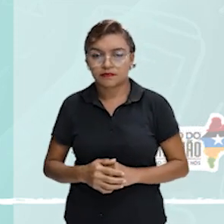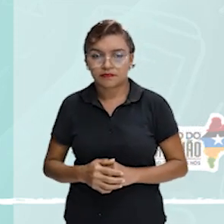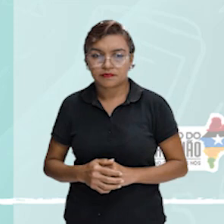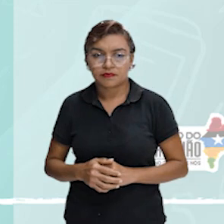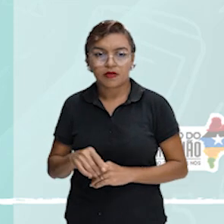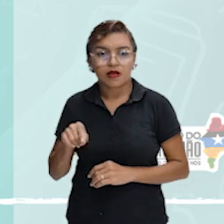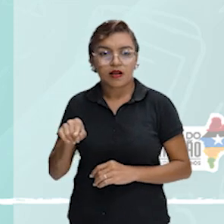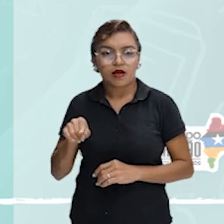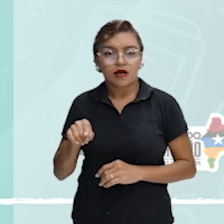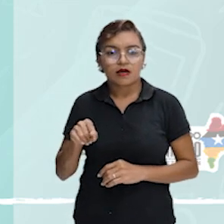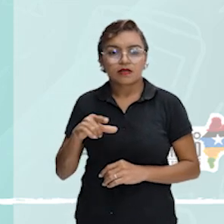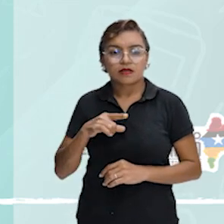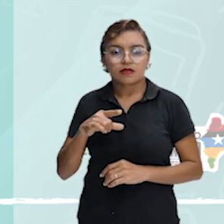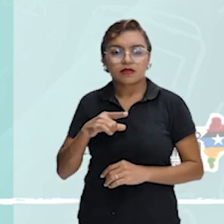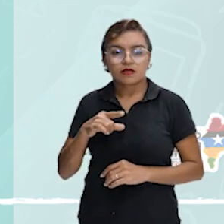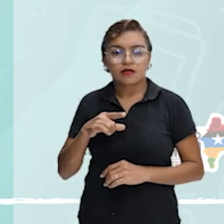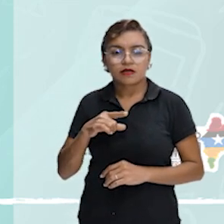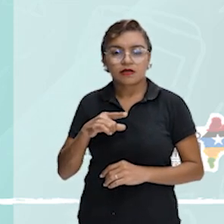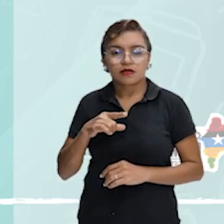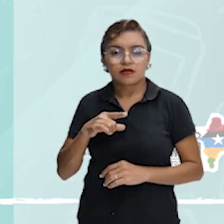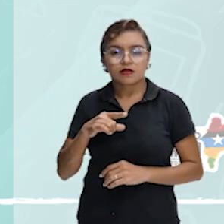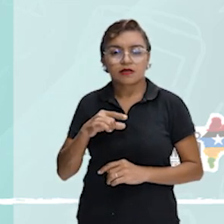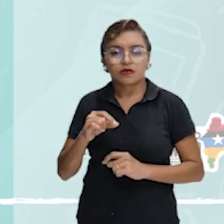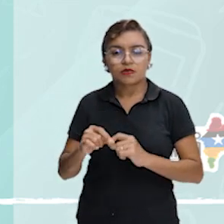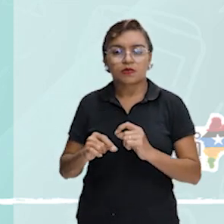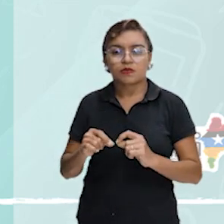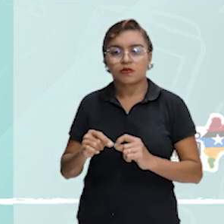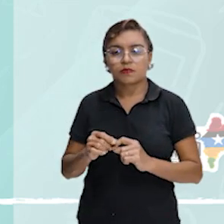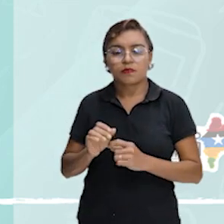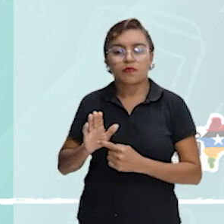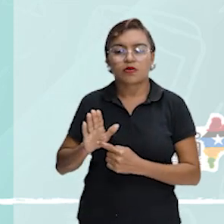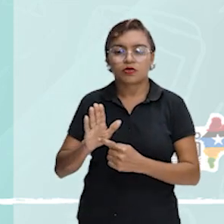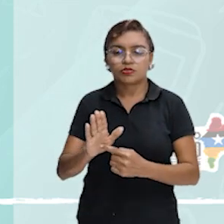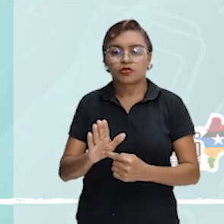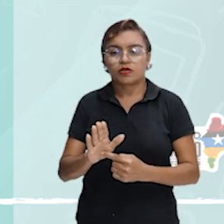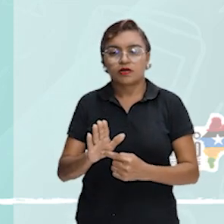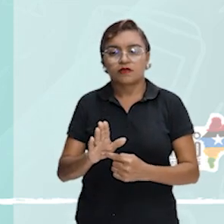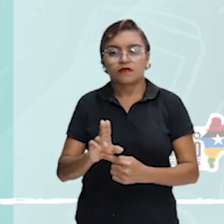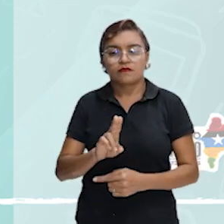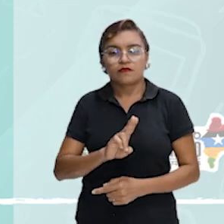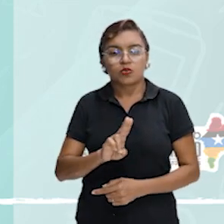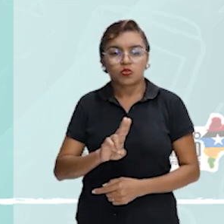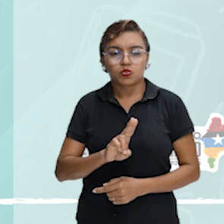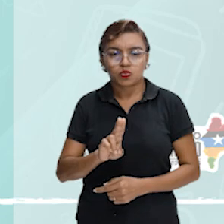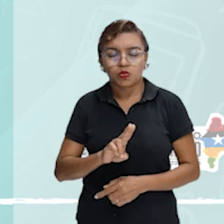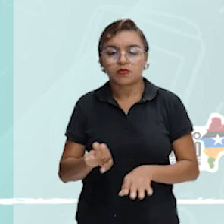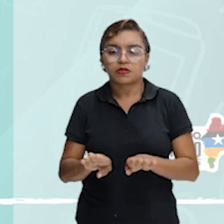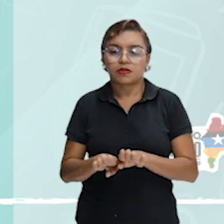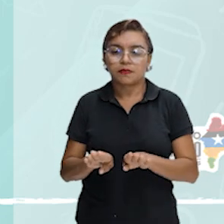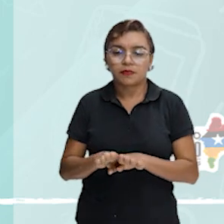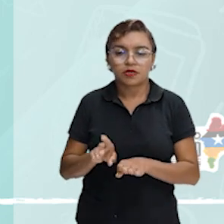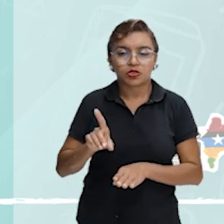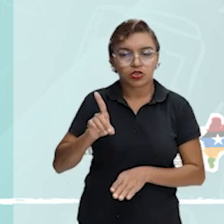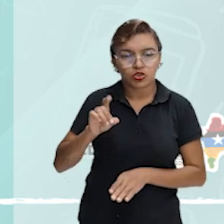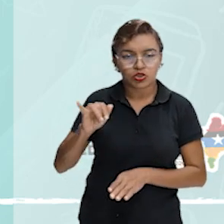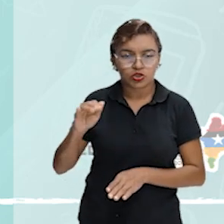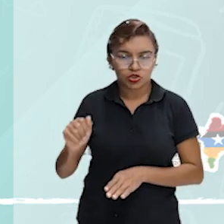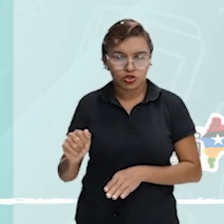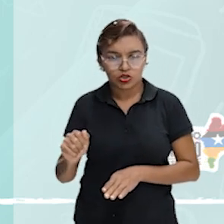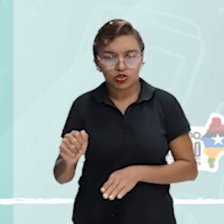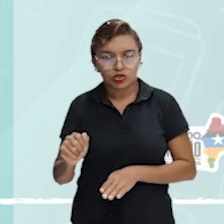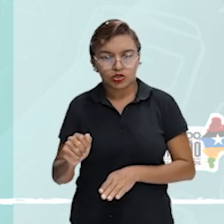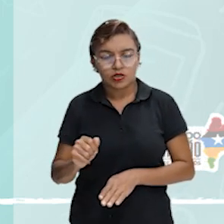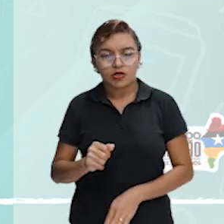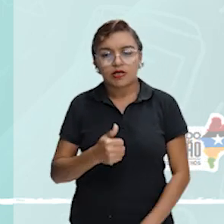réptil, uma gravação gasta pelo tempo apontava o nome e uma data. James, 13 de